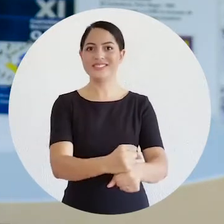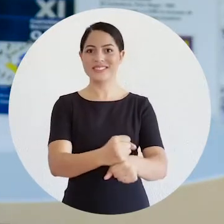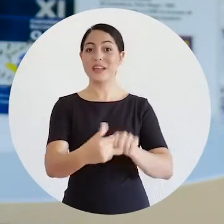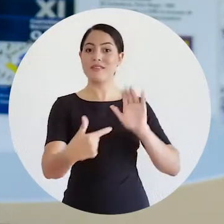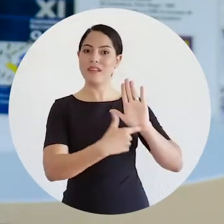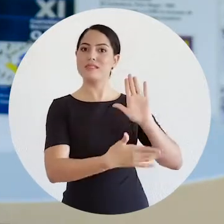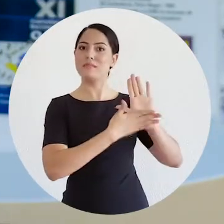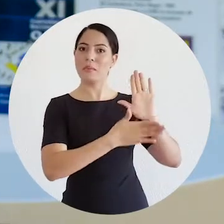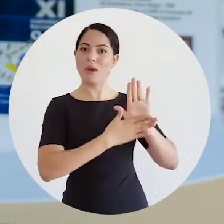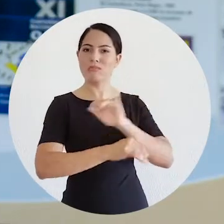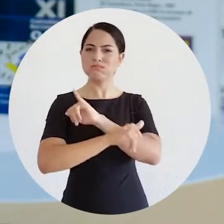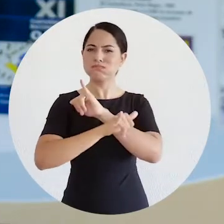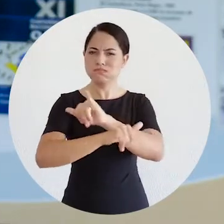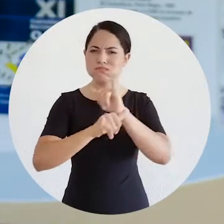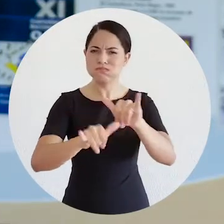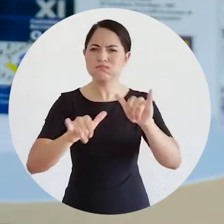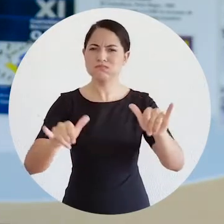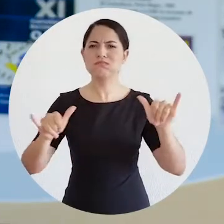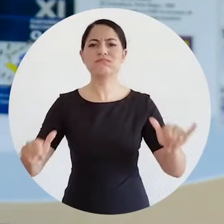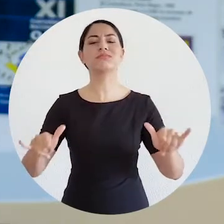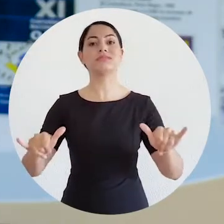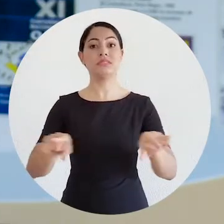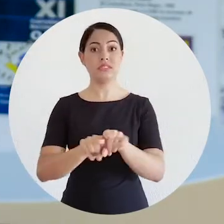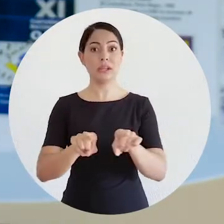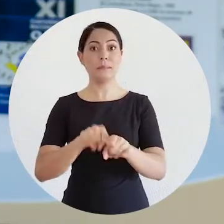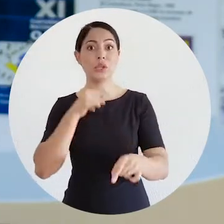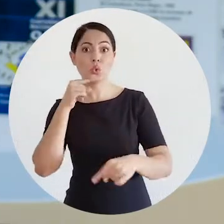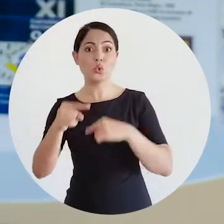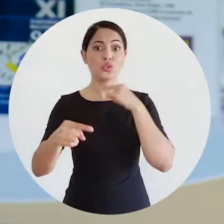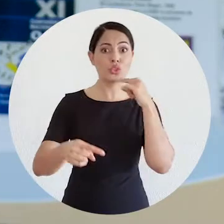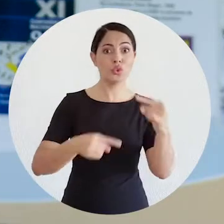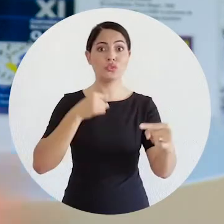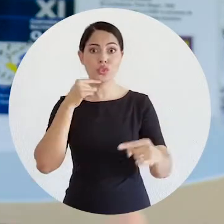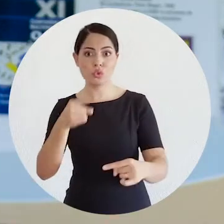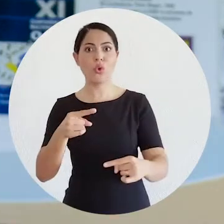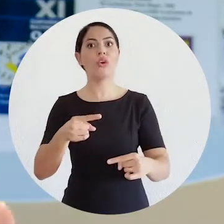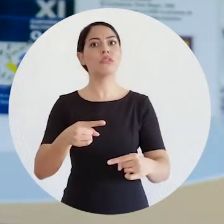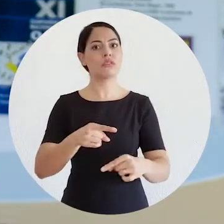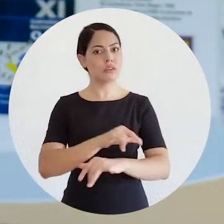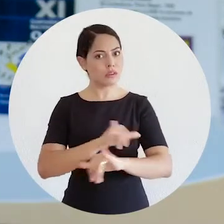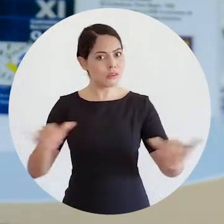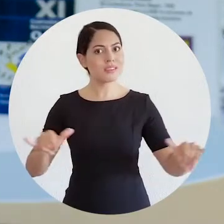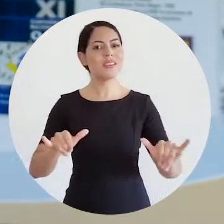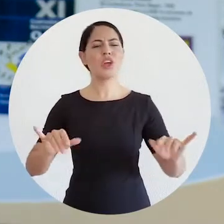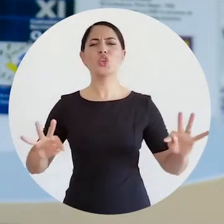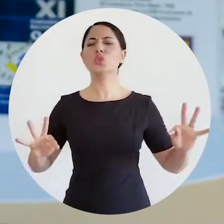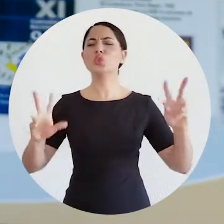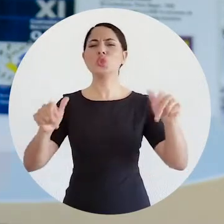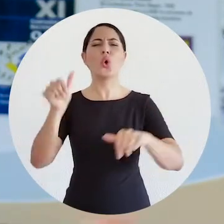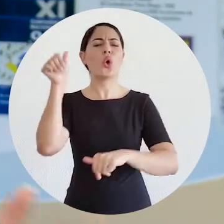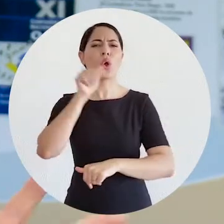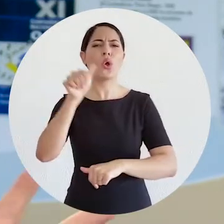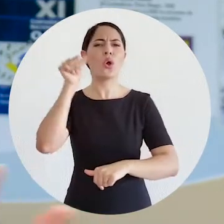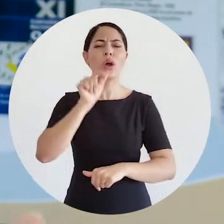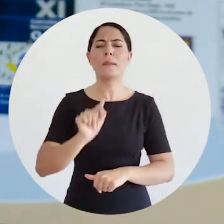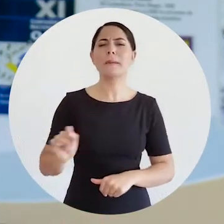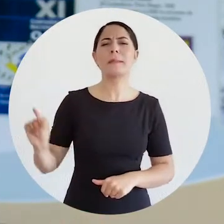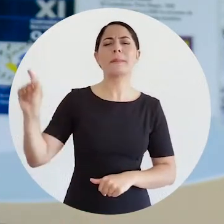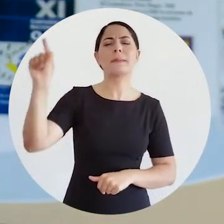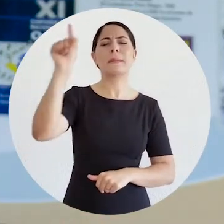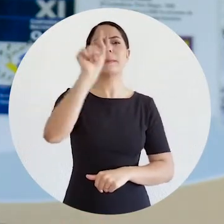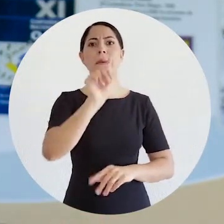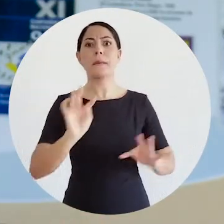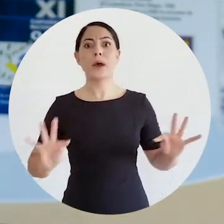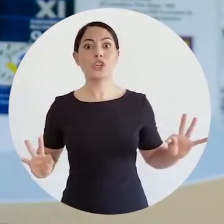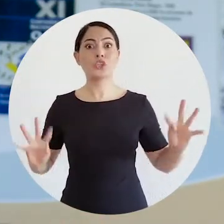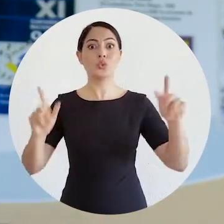divulgar a proposta, para convencer aqueles que tinham dúvidas, para mobilizar as mulheres e as mulheres do Brasil todos se mobilizaram.